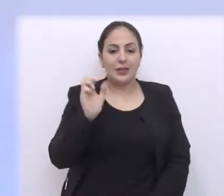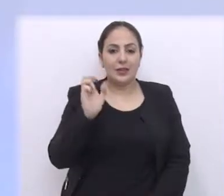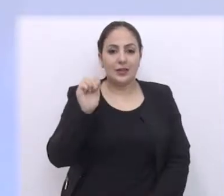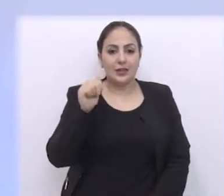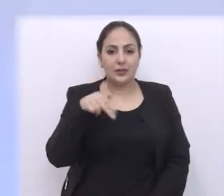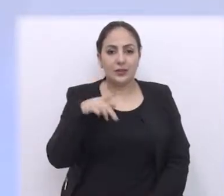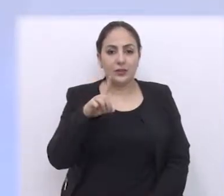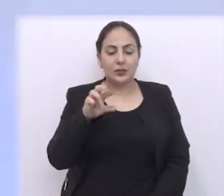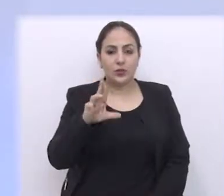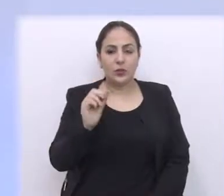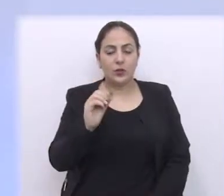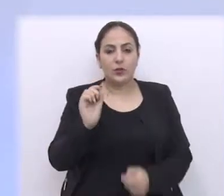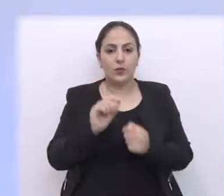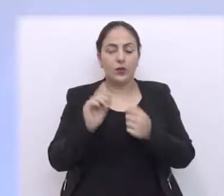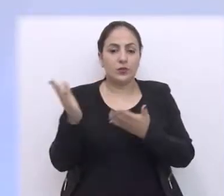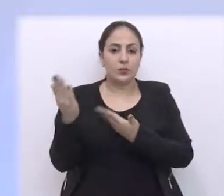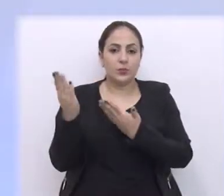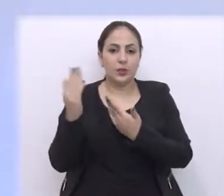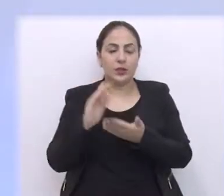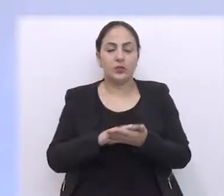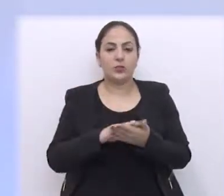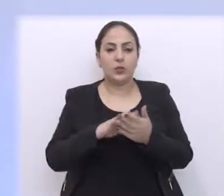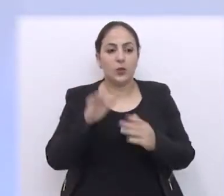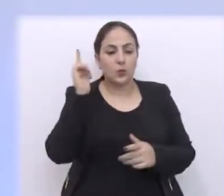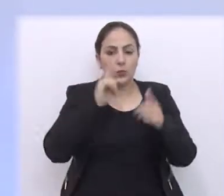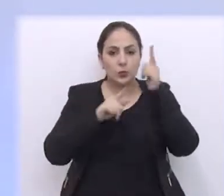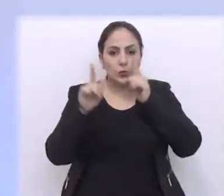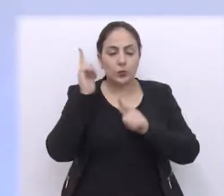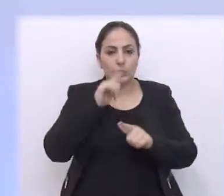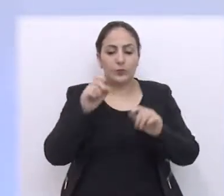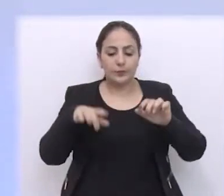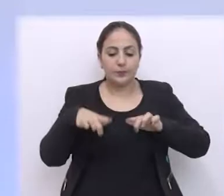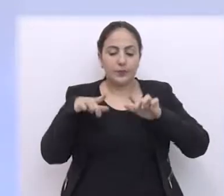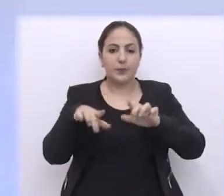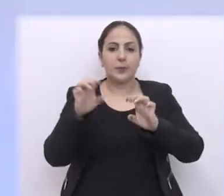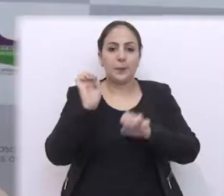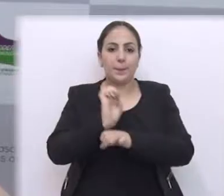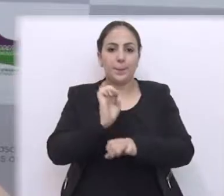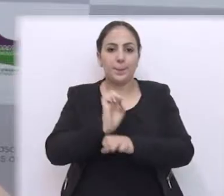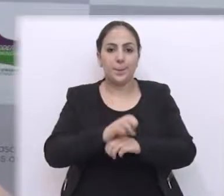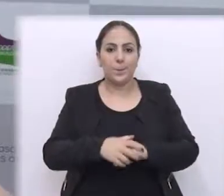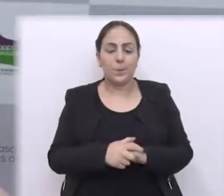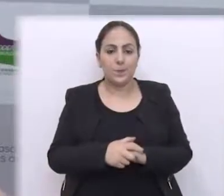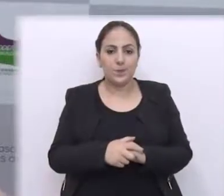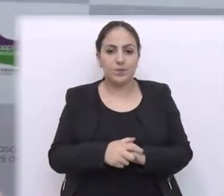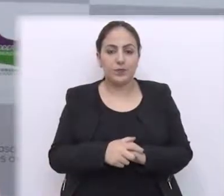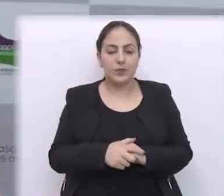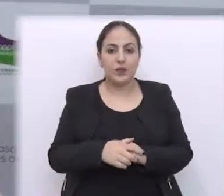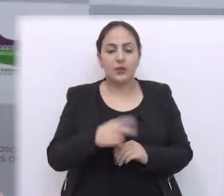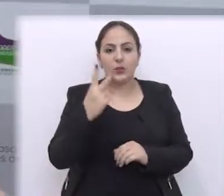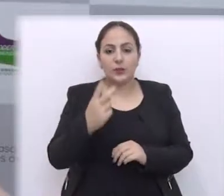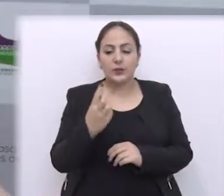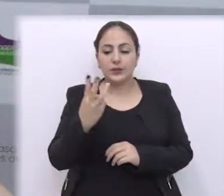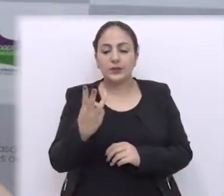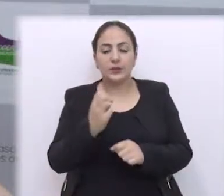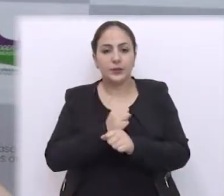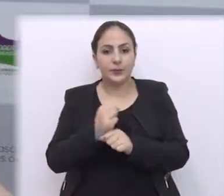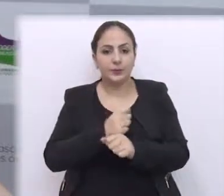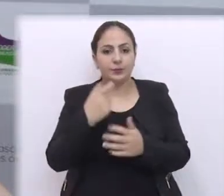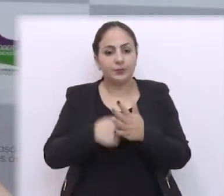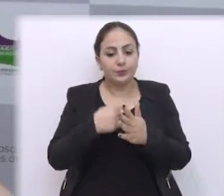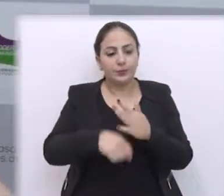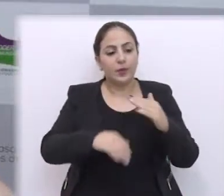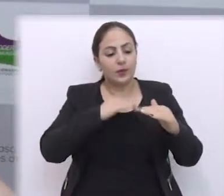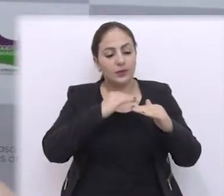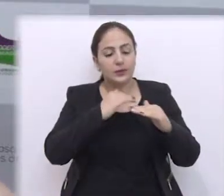homenagem ao Planalto Rugby Clube pela conquista de título estadual. Dois, três anos aí batendo na trave, em terceiro